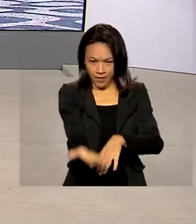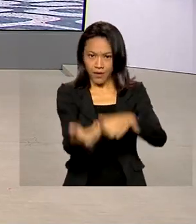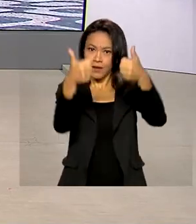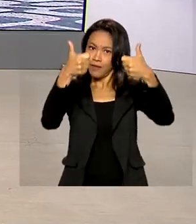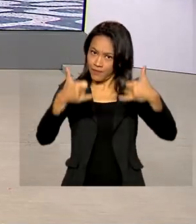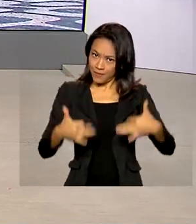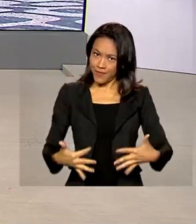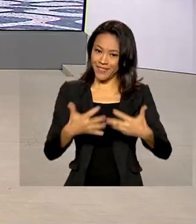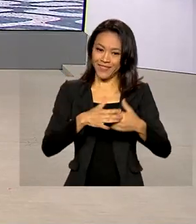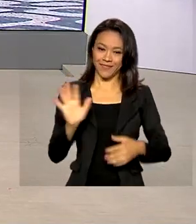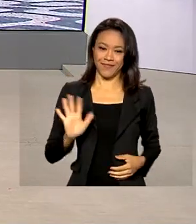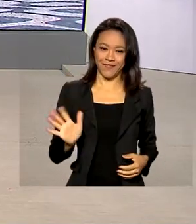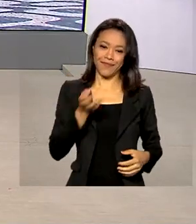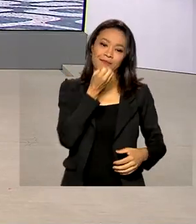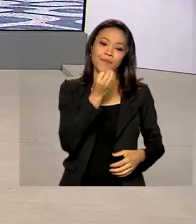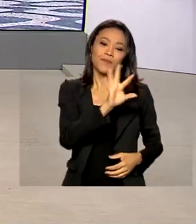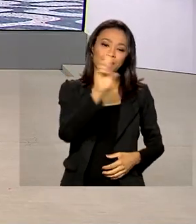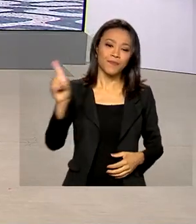para a gente. Priscila, bom dia!